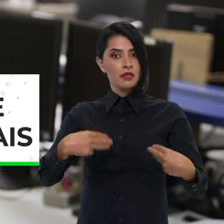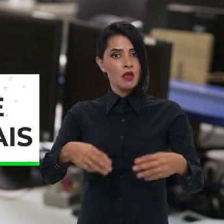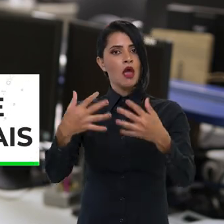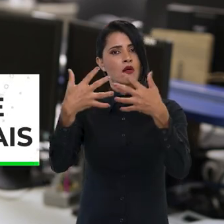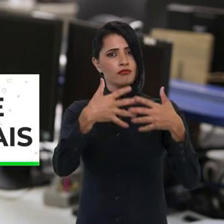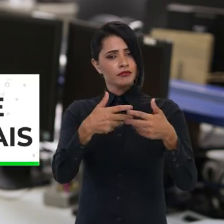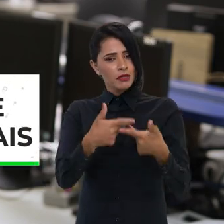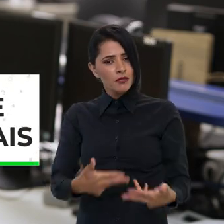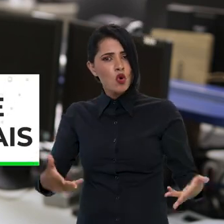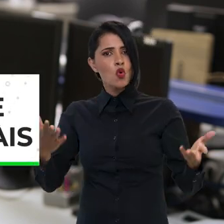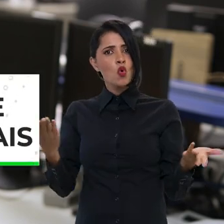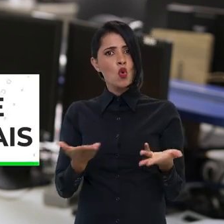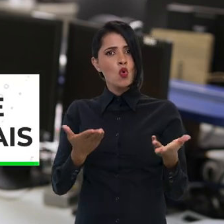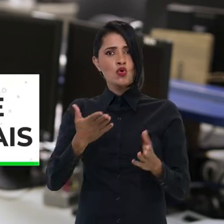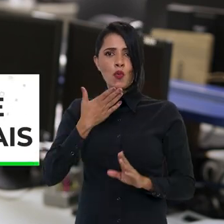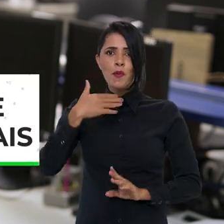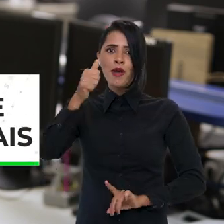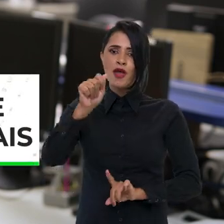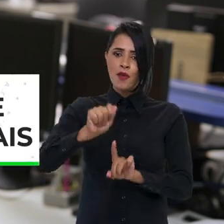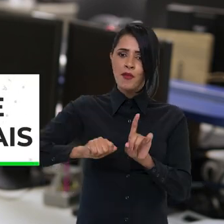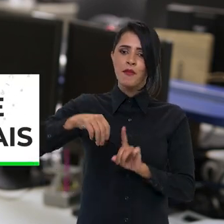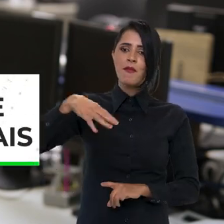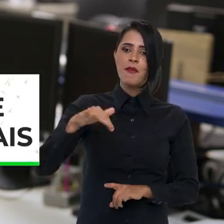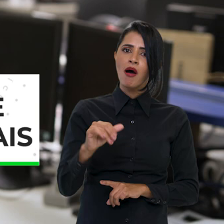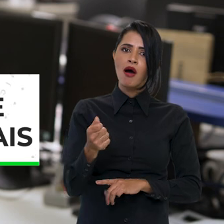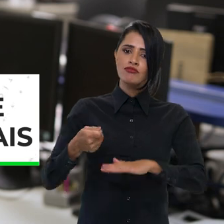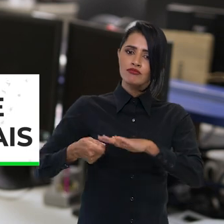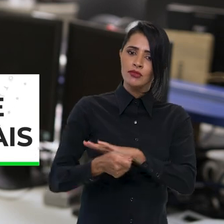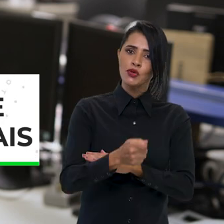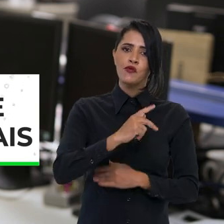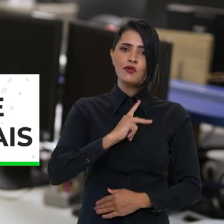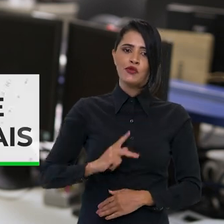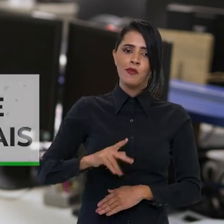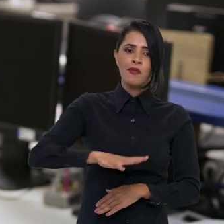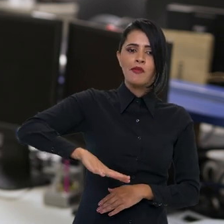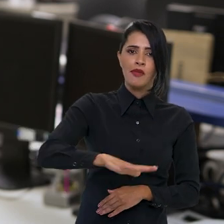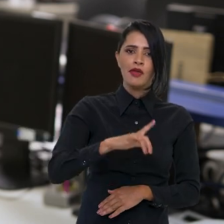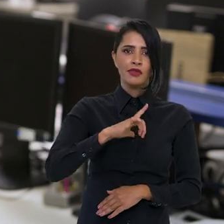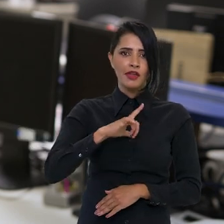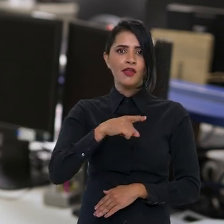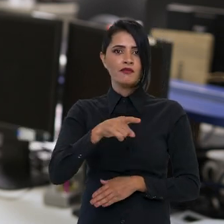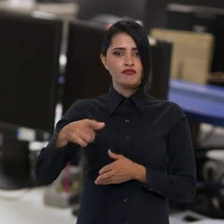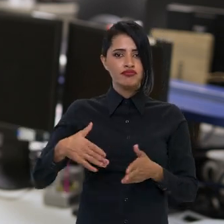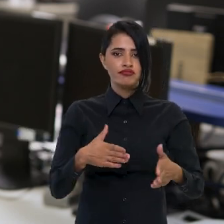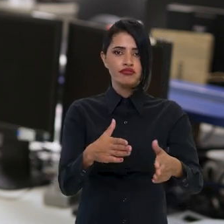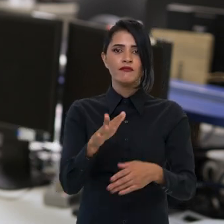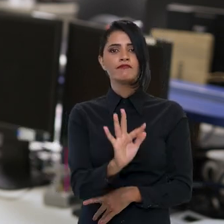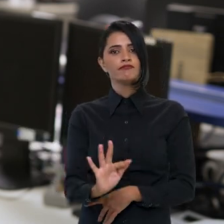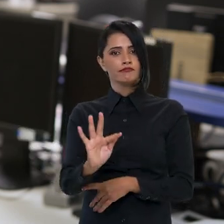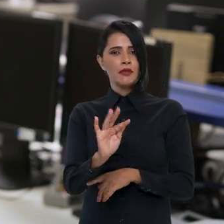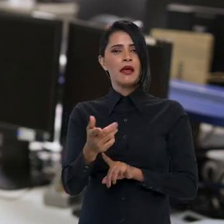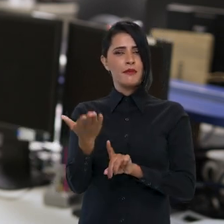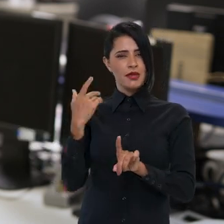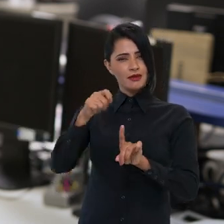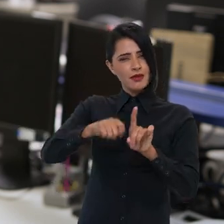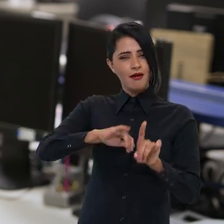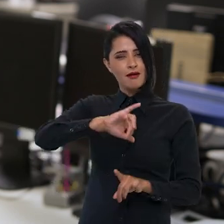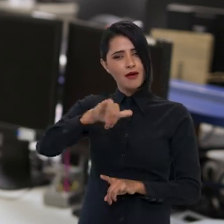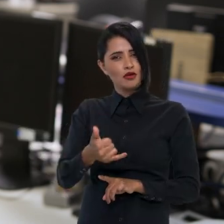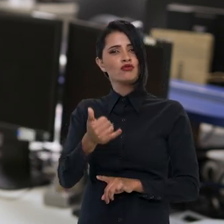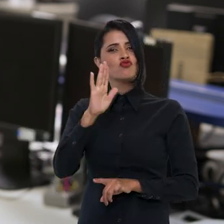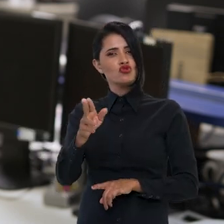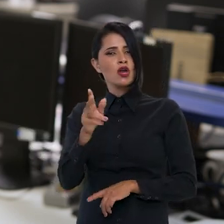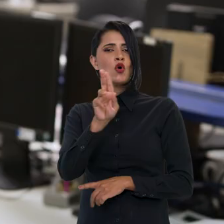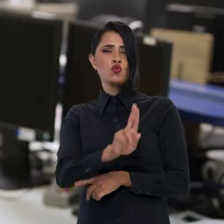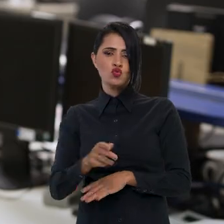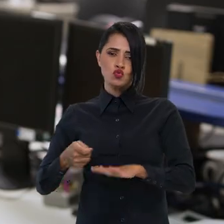Transportes celebrou hoje o melhor mês de maio da história dos investimentos públicos nas rodovias federais. Desde janeiro